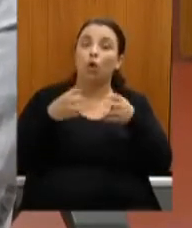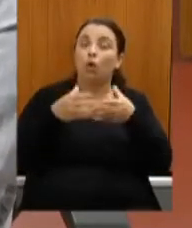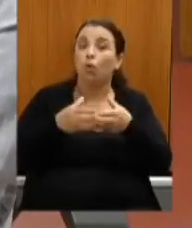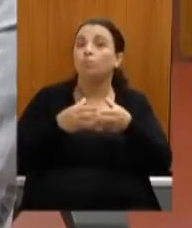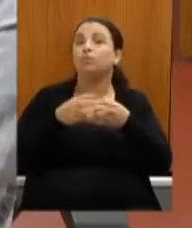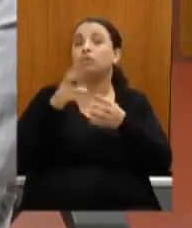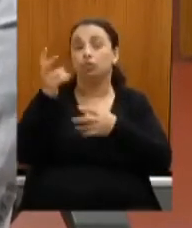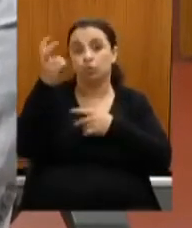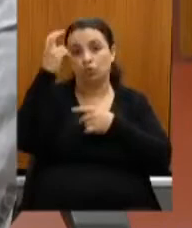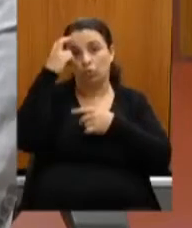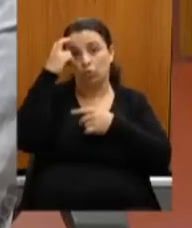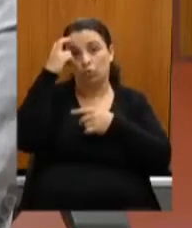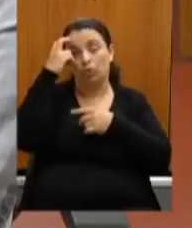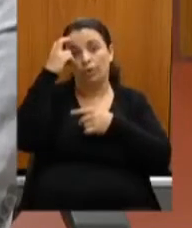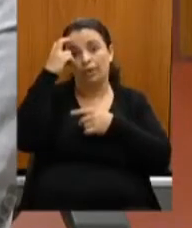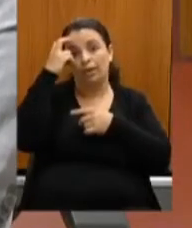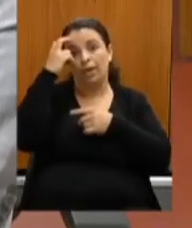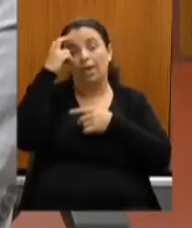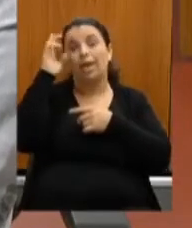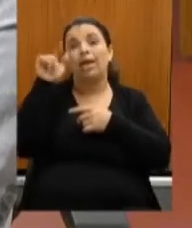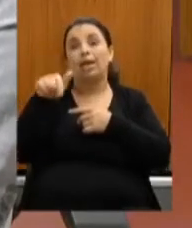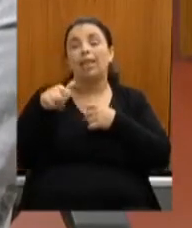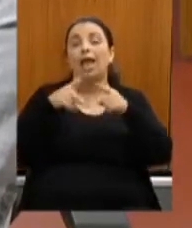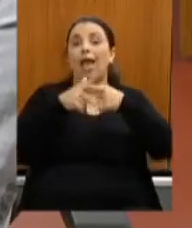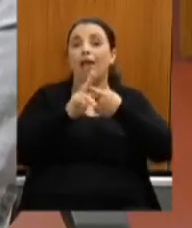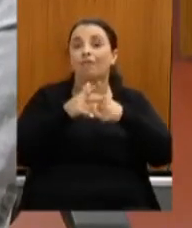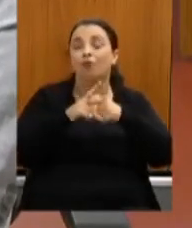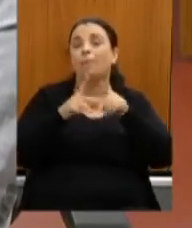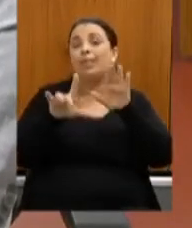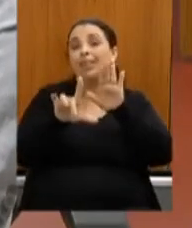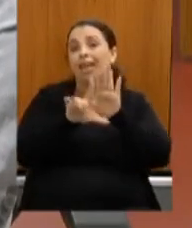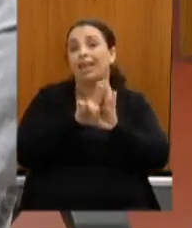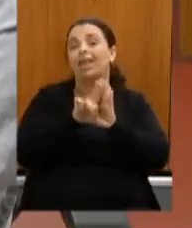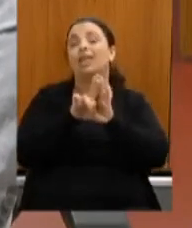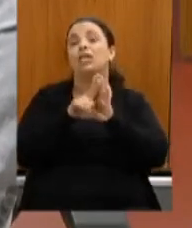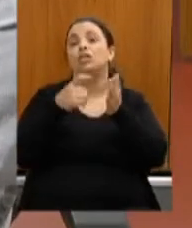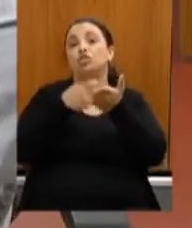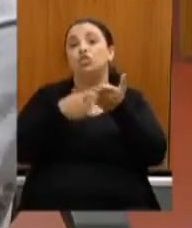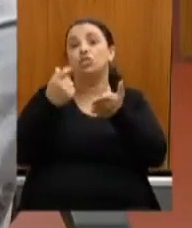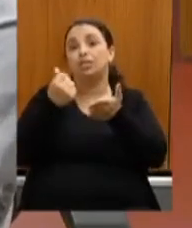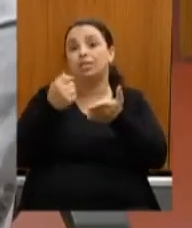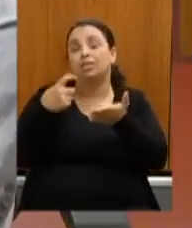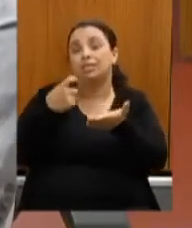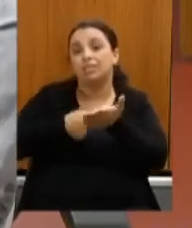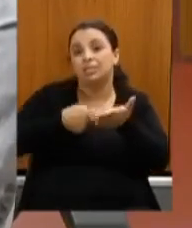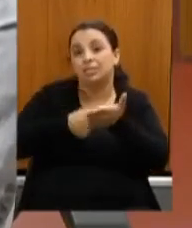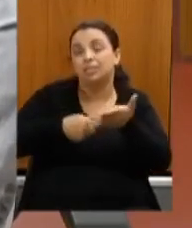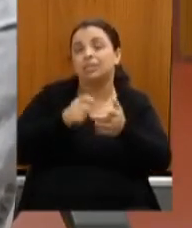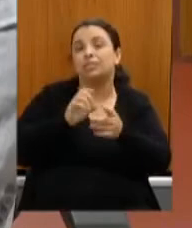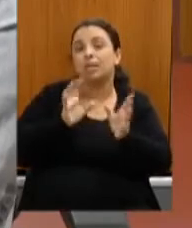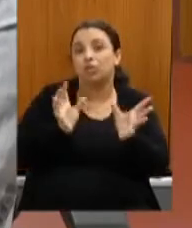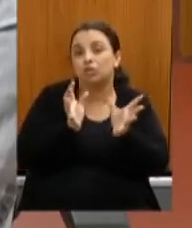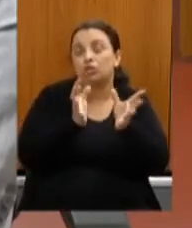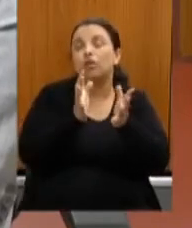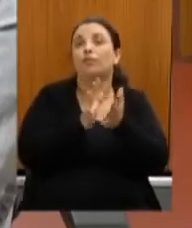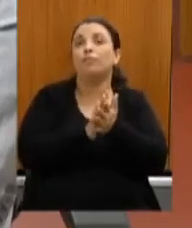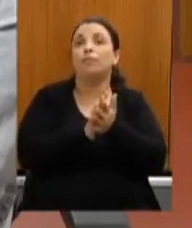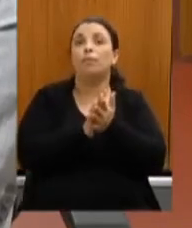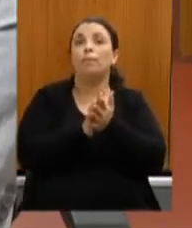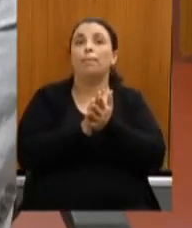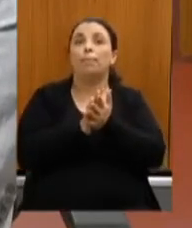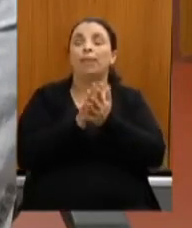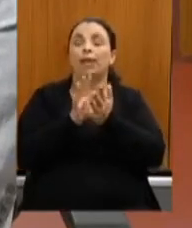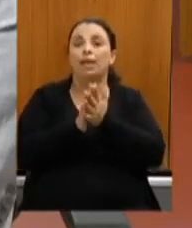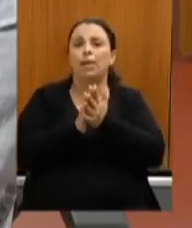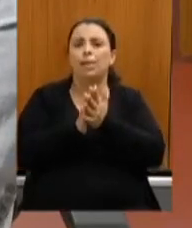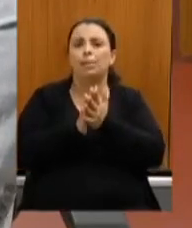vai mandar a reforma da lei de incentivo desburocratizando e descentralizando ela já foi aprovada